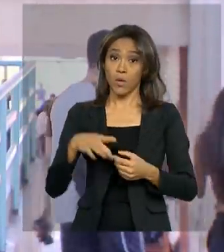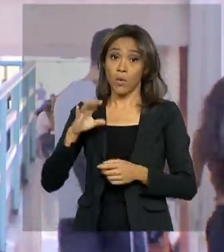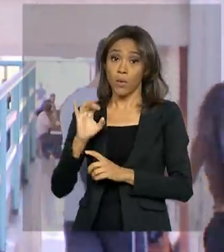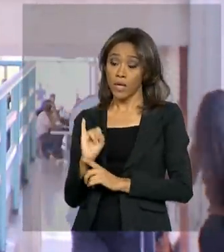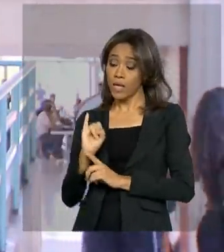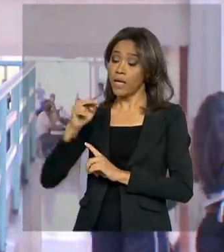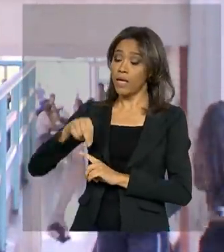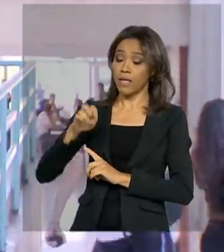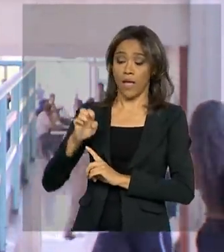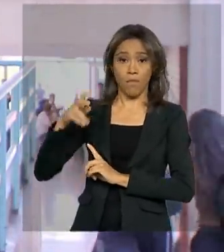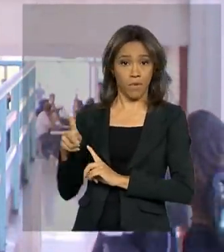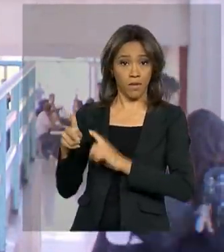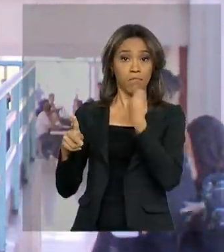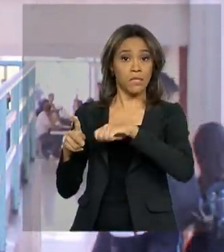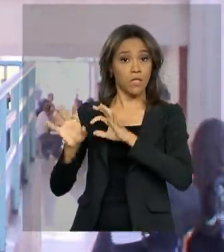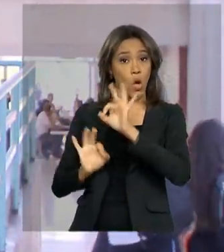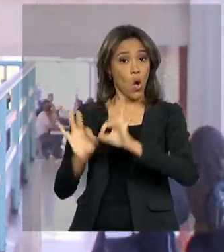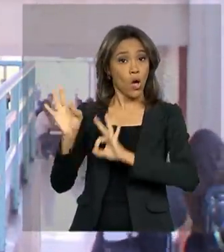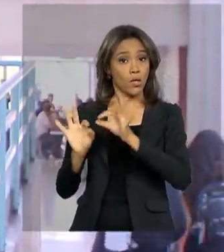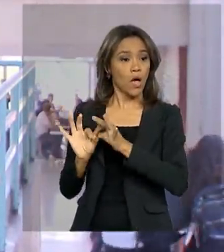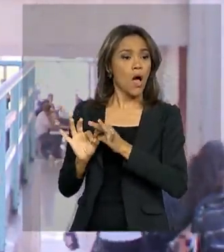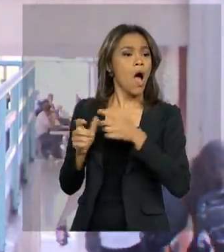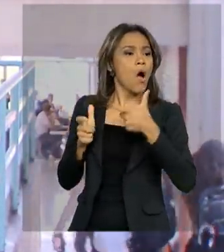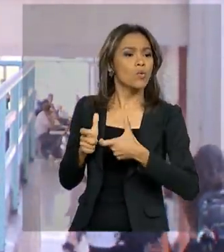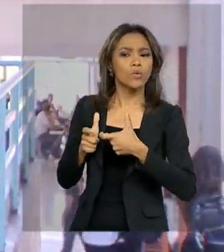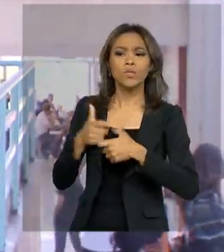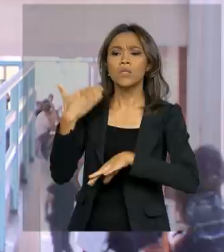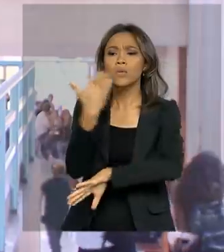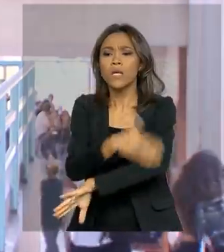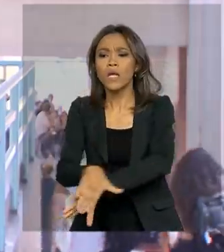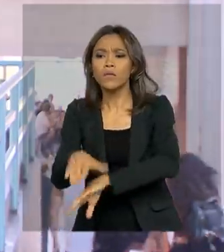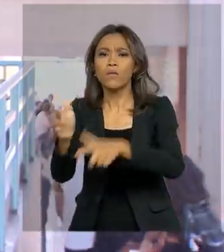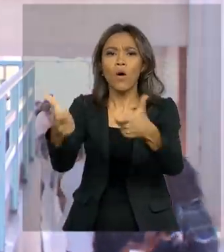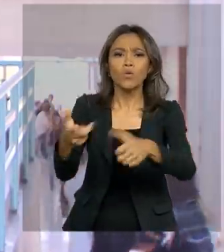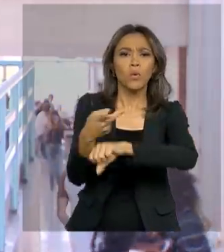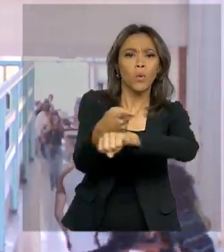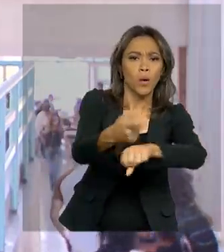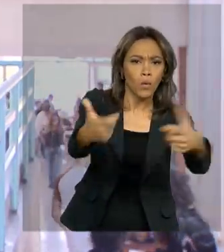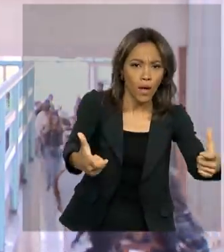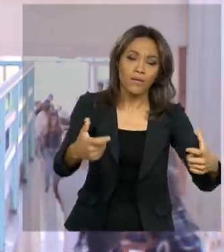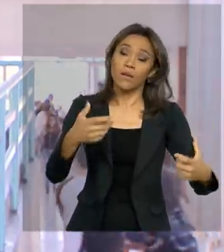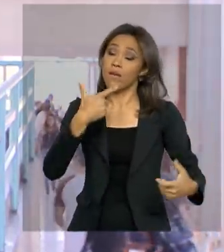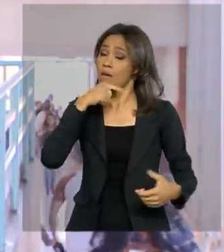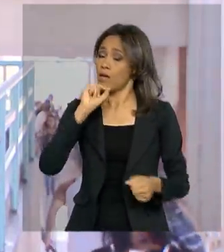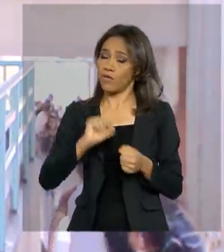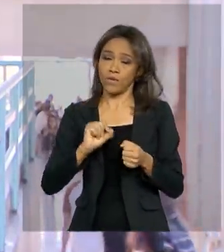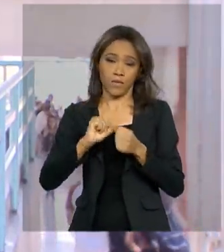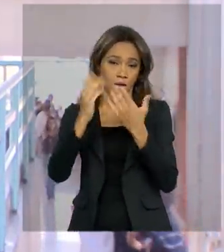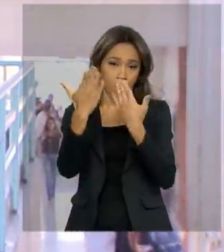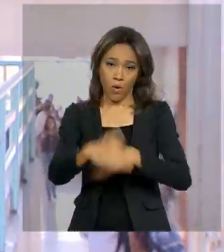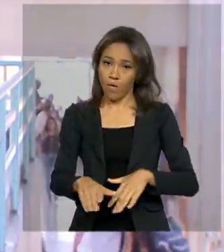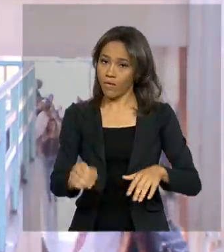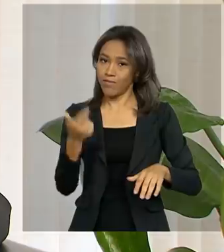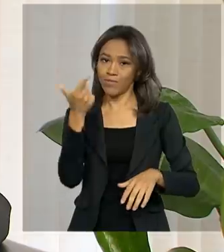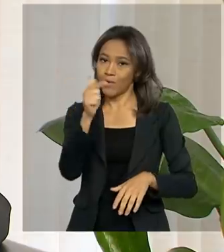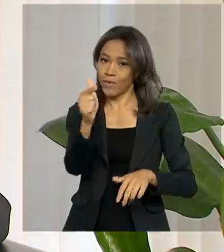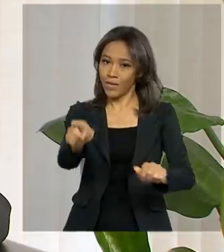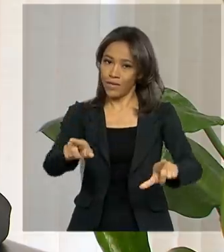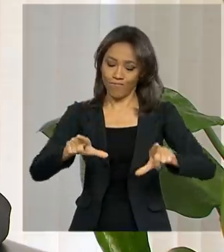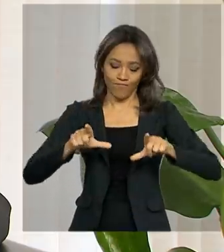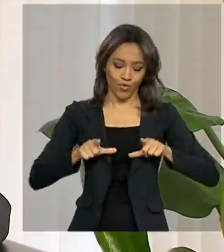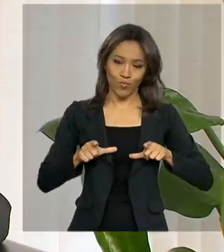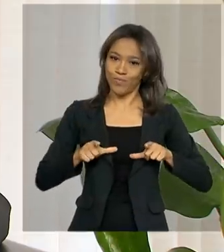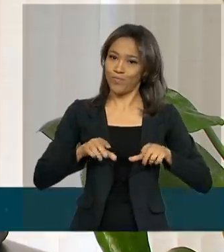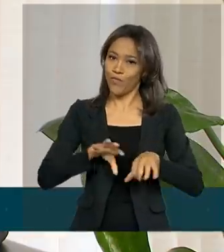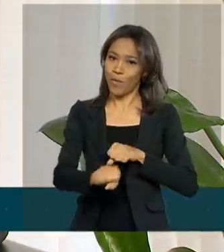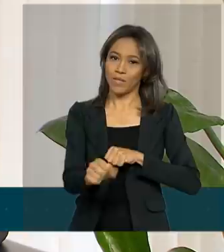os alunos a planejar o trajeto no domingo, para não ter surpresas. Quem não fizer a prova, não recebe o diploma. O aluno que